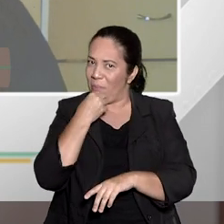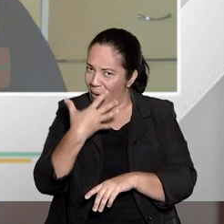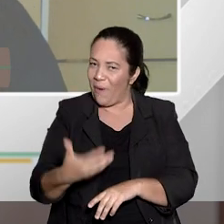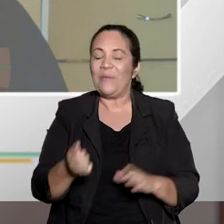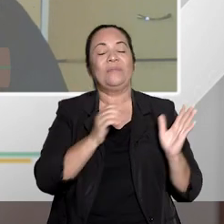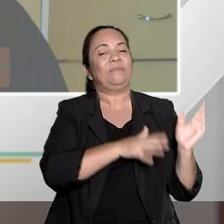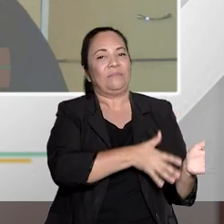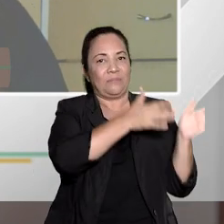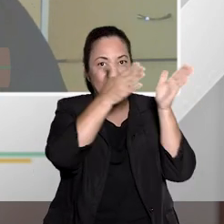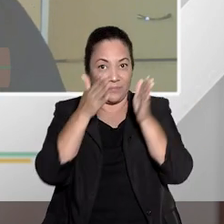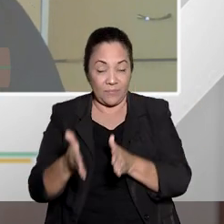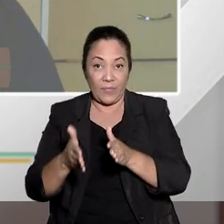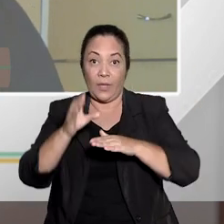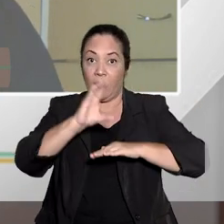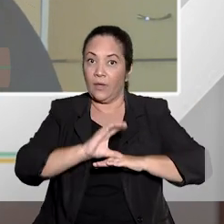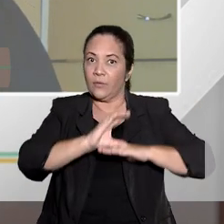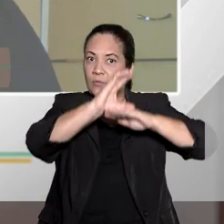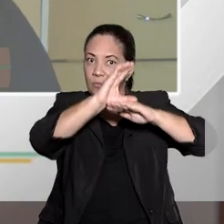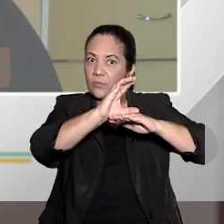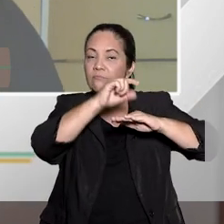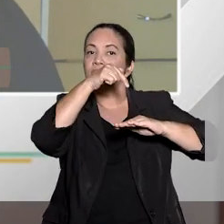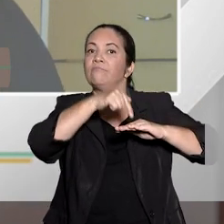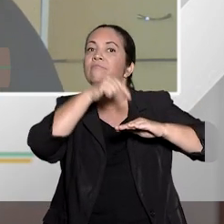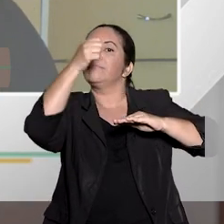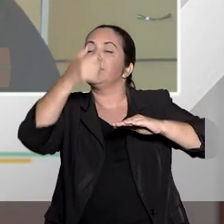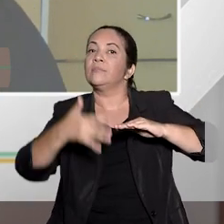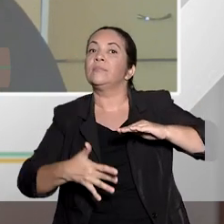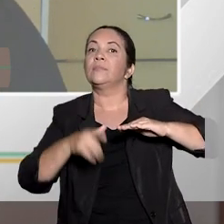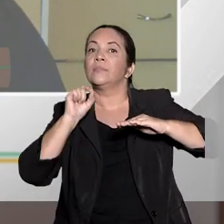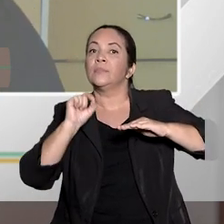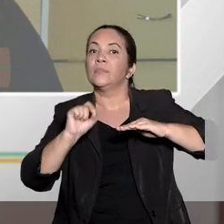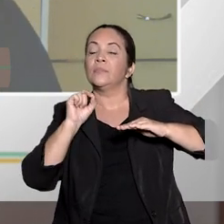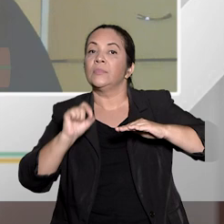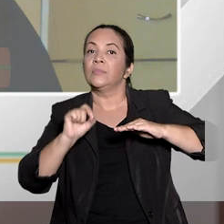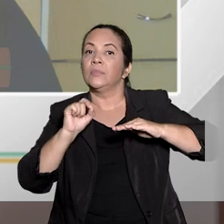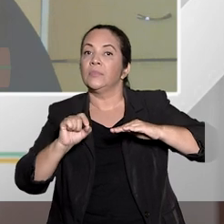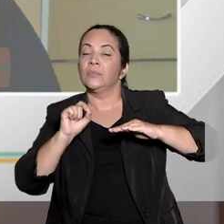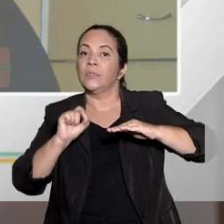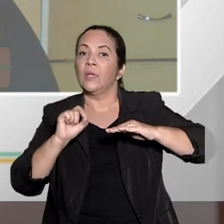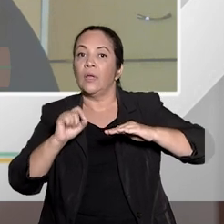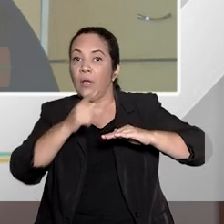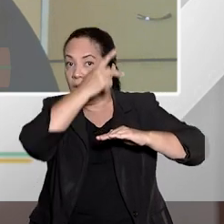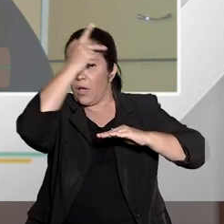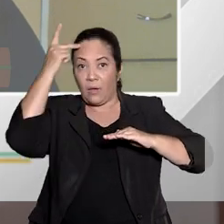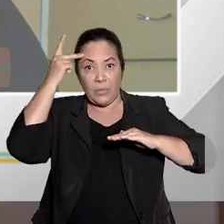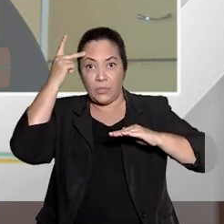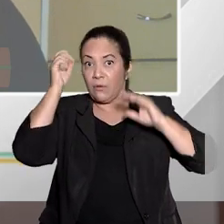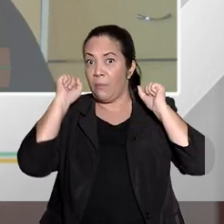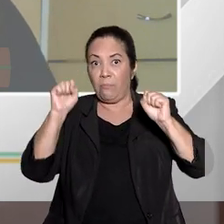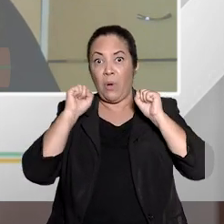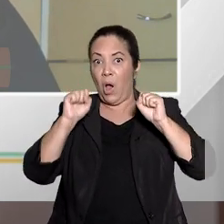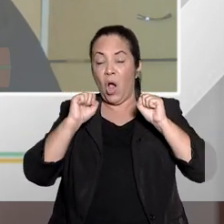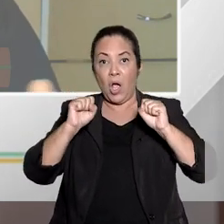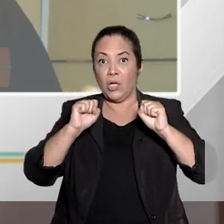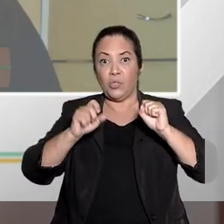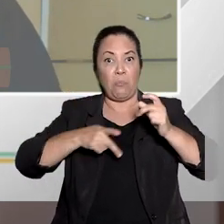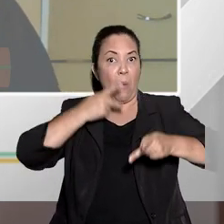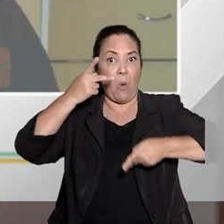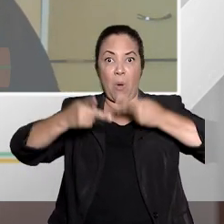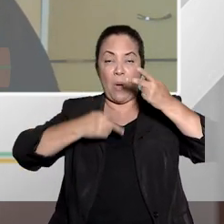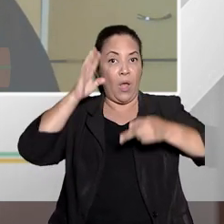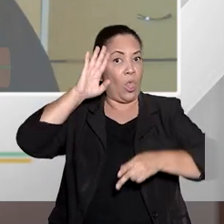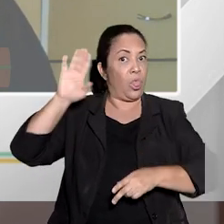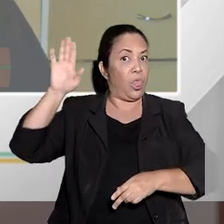que acontece é que a Constituição Federal, ela traz para a gente que é livre a manifestação de pensamento, sendo